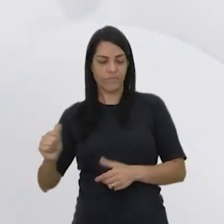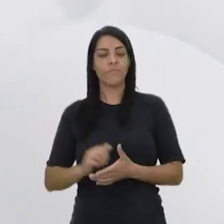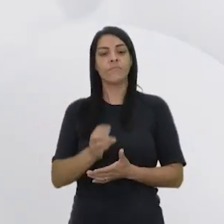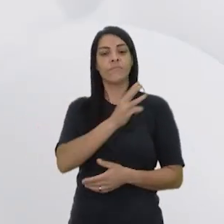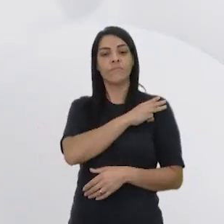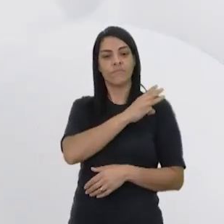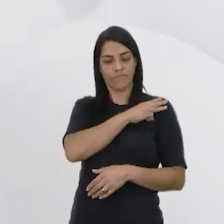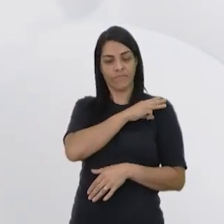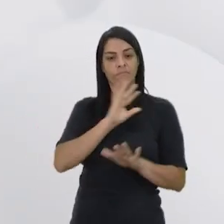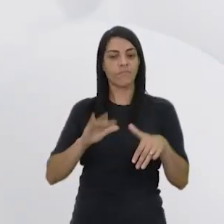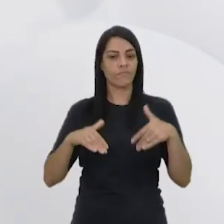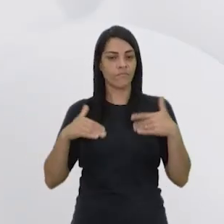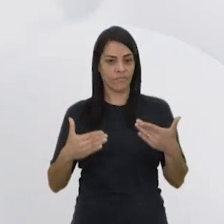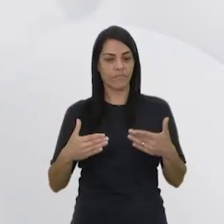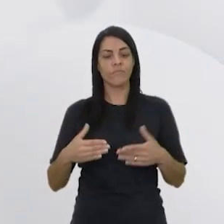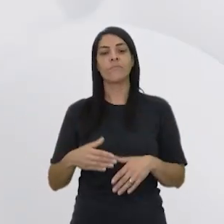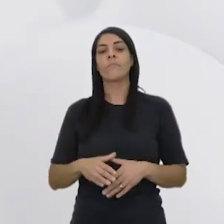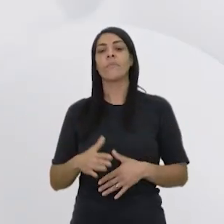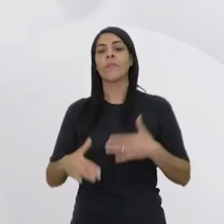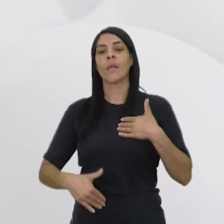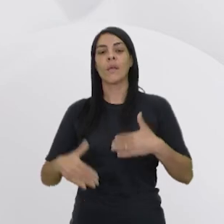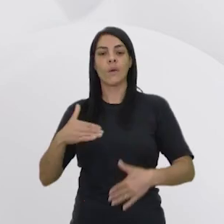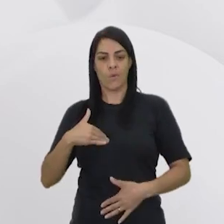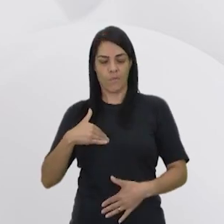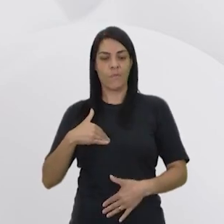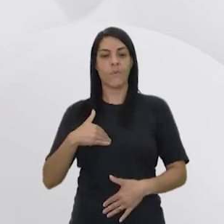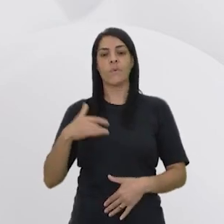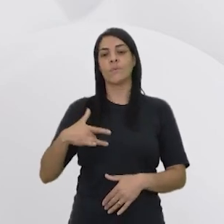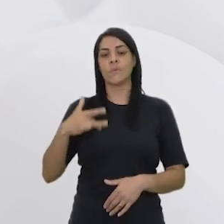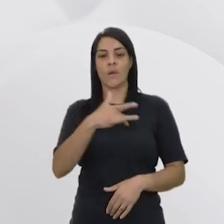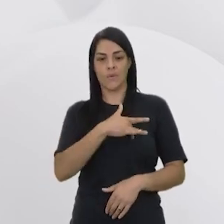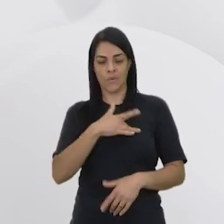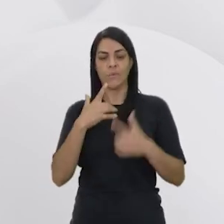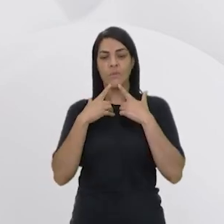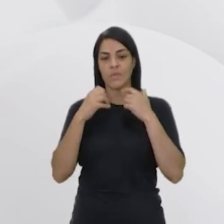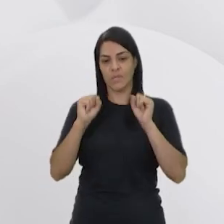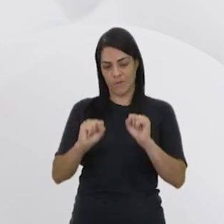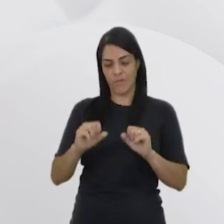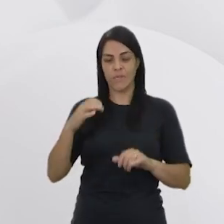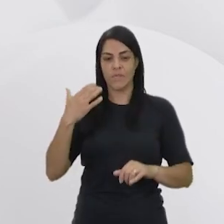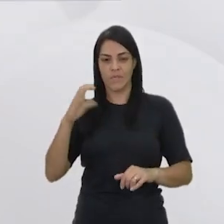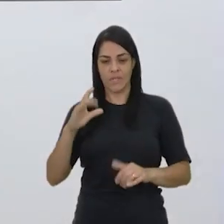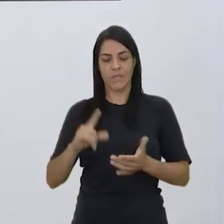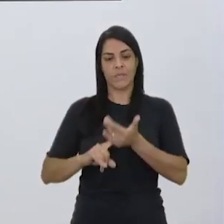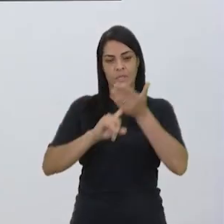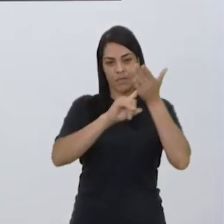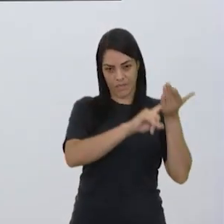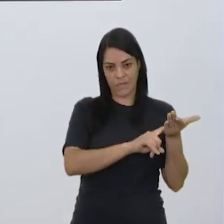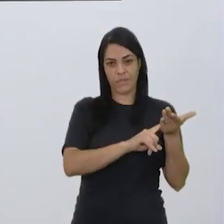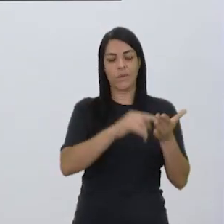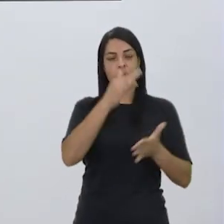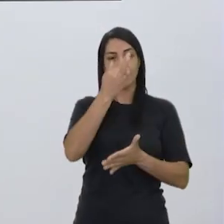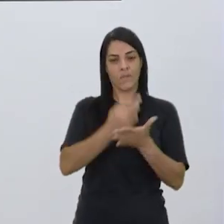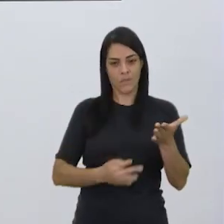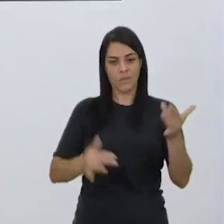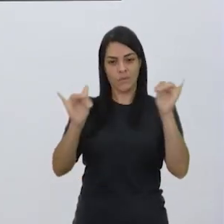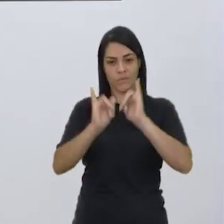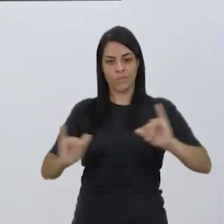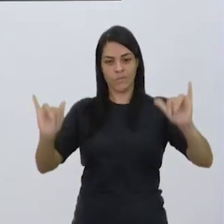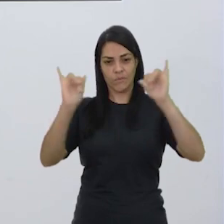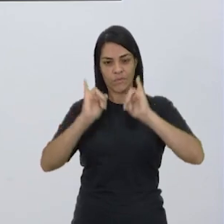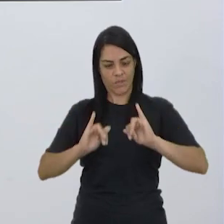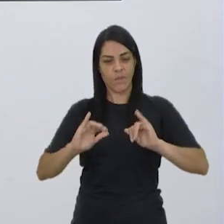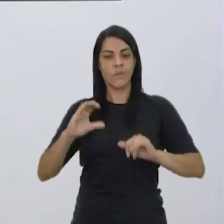Médio, tá bom? Então, Corpo, Saúde e Linguagens, que vai falar muito sobre ciência, tecnologia, textos de divulgação científica. Vocês podem